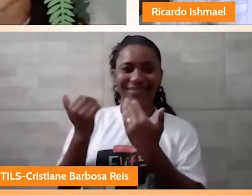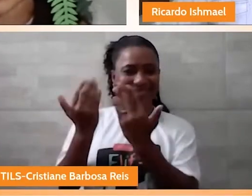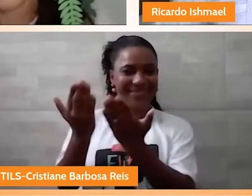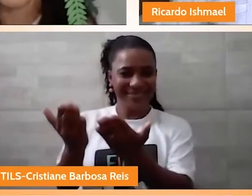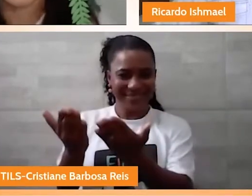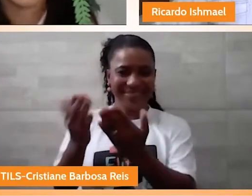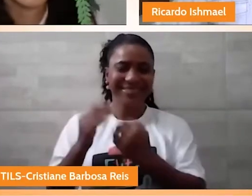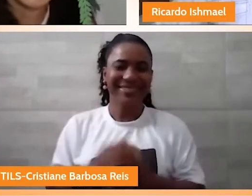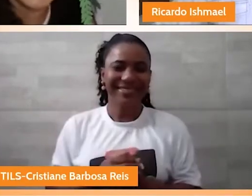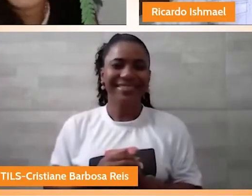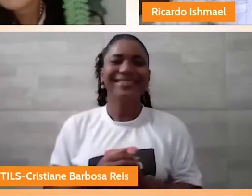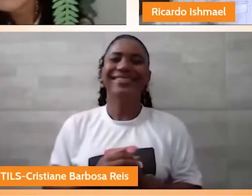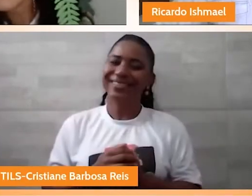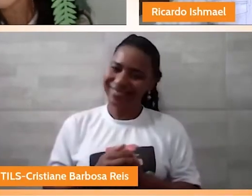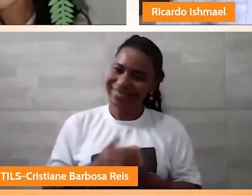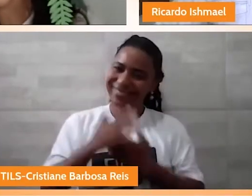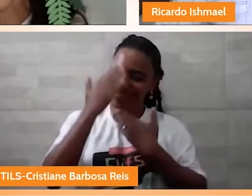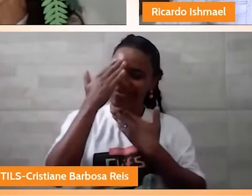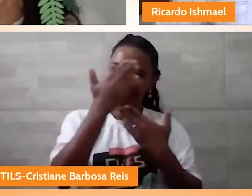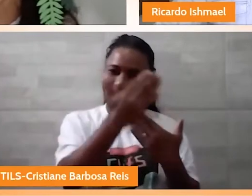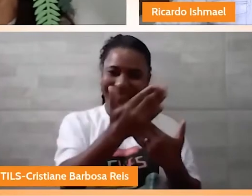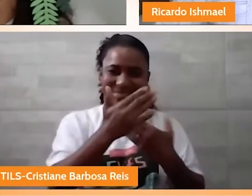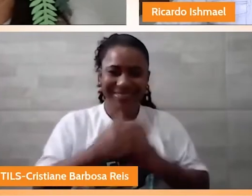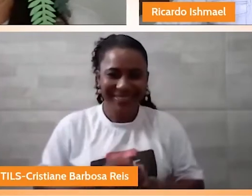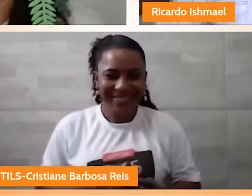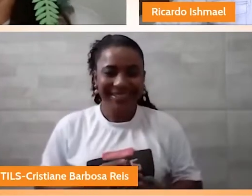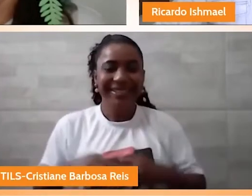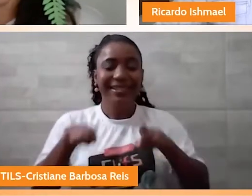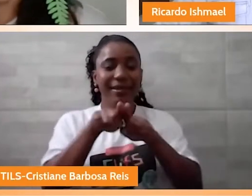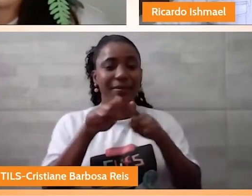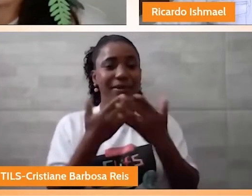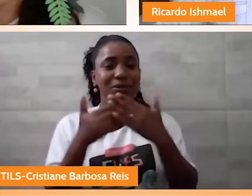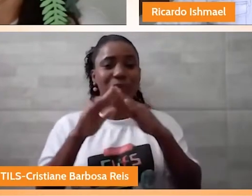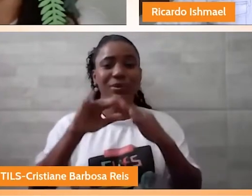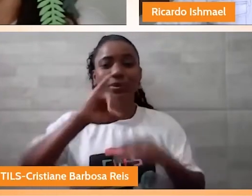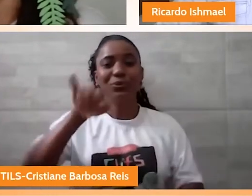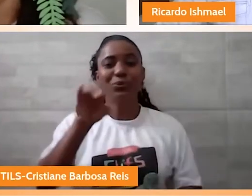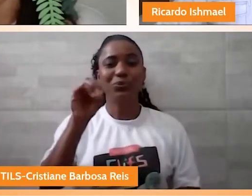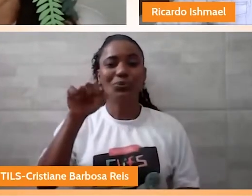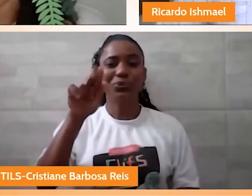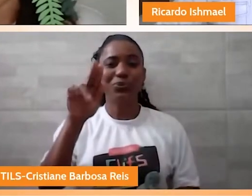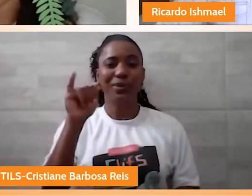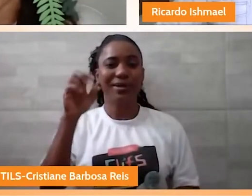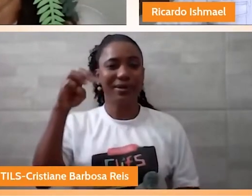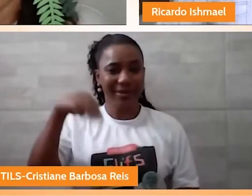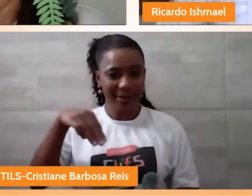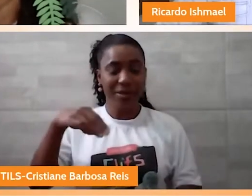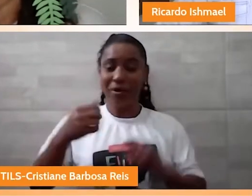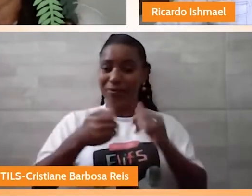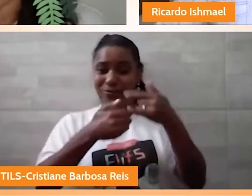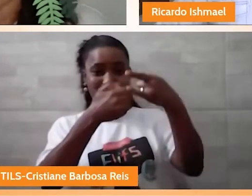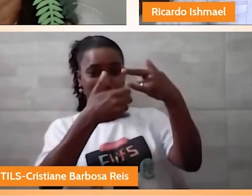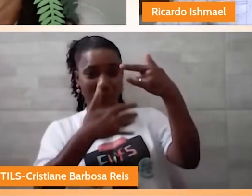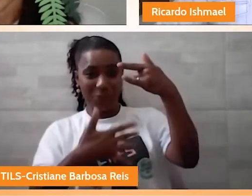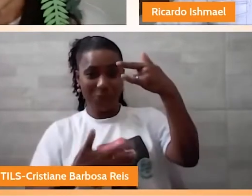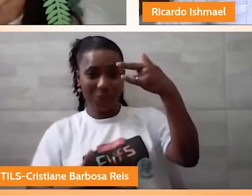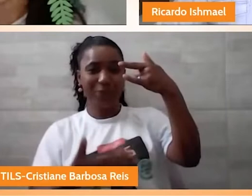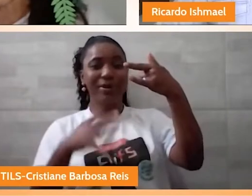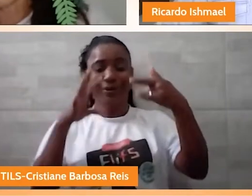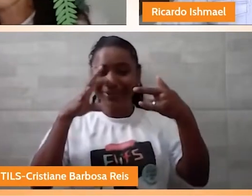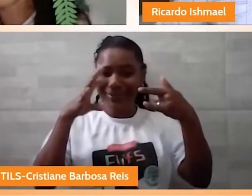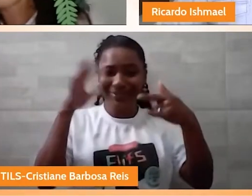Obrigado. Muito obrigado. E a Escola Joaquim Pereira também está aqui, dizendo, já estou presente aqui, acompanhando tudo.